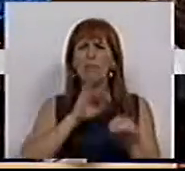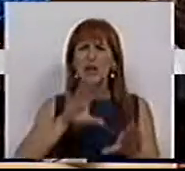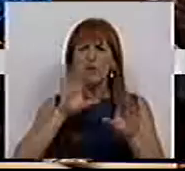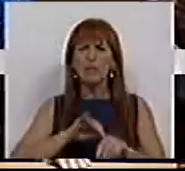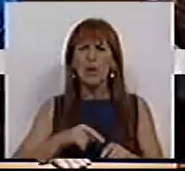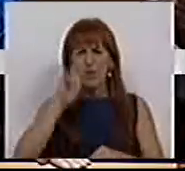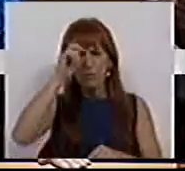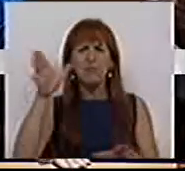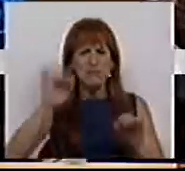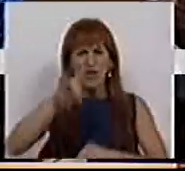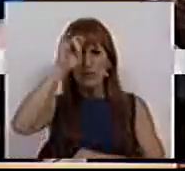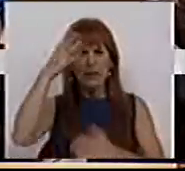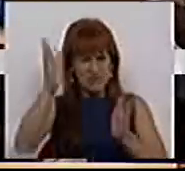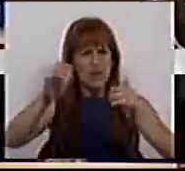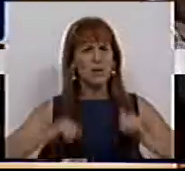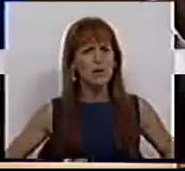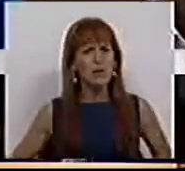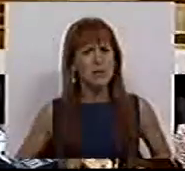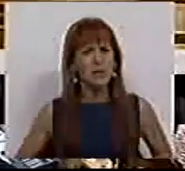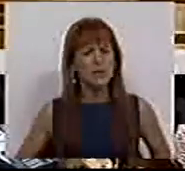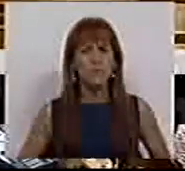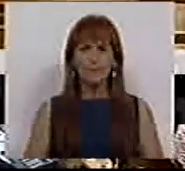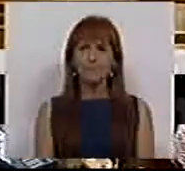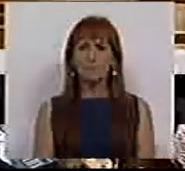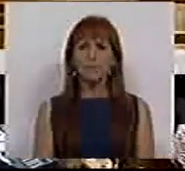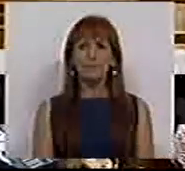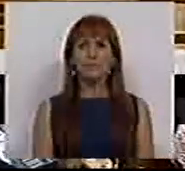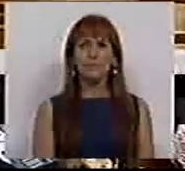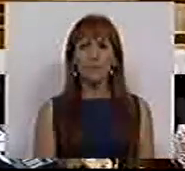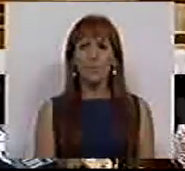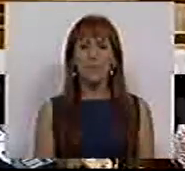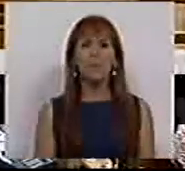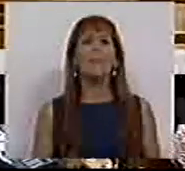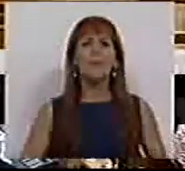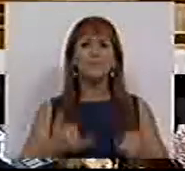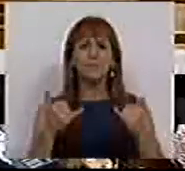mais respeito, mas mesmo muito mais respeito. Obrigado. Tem a palavra... palavra...